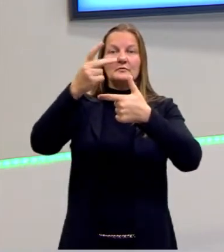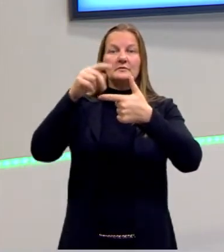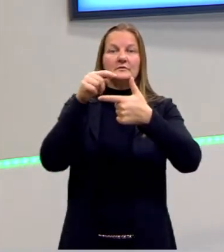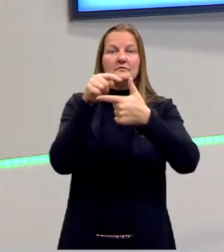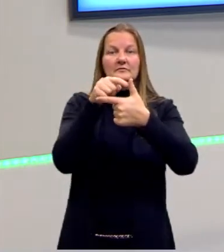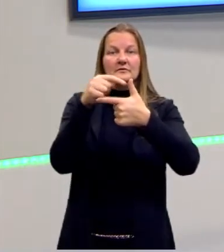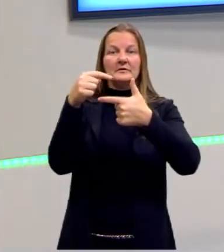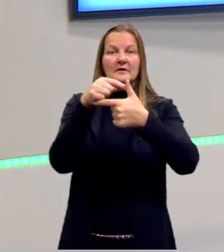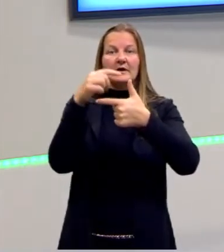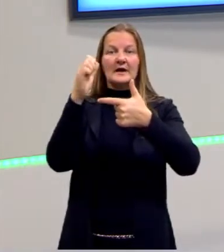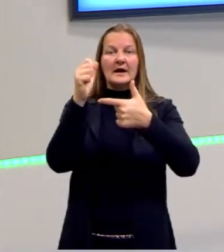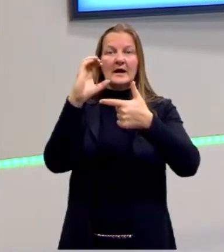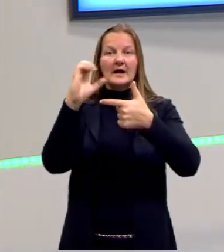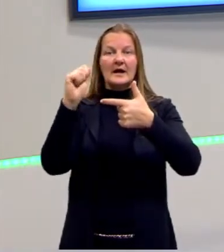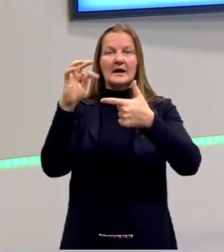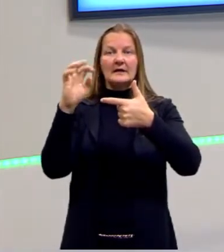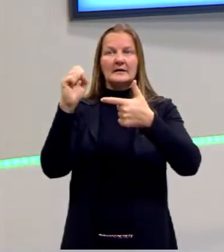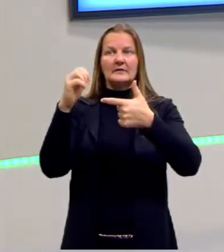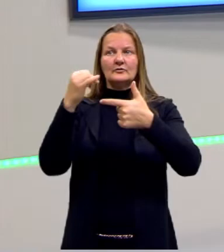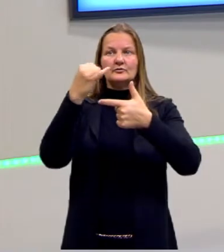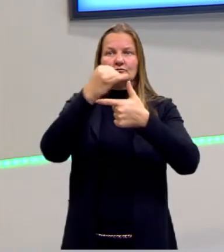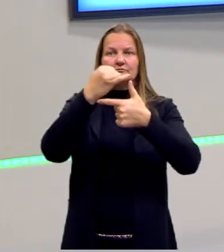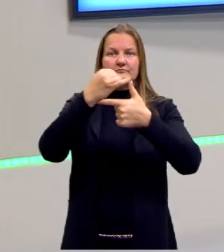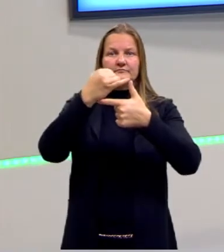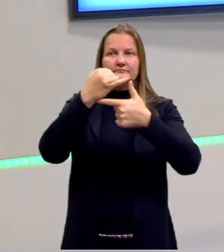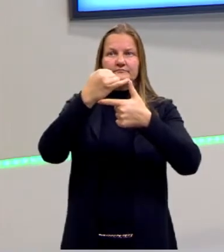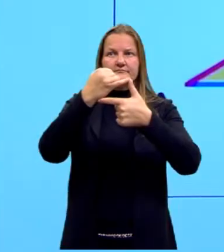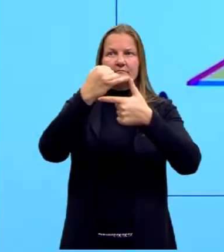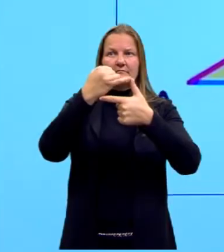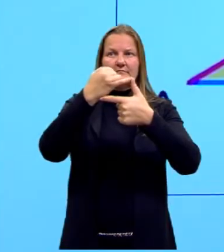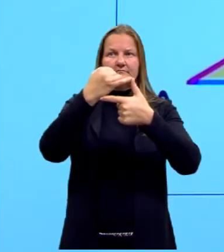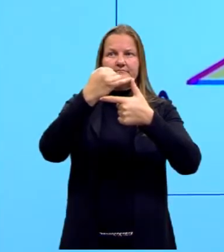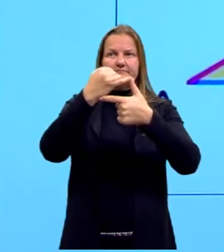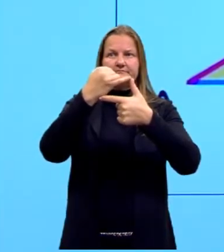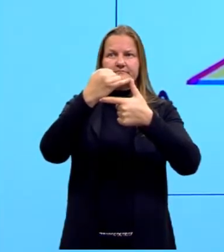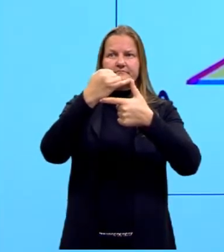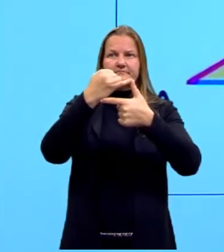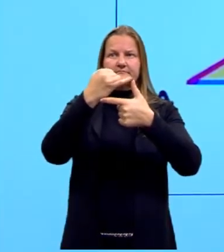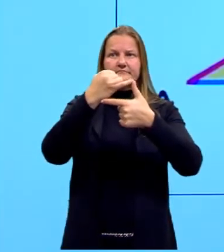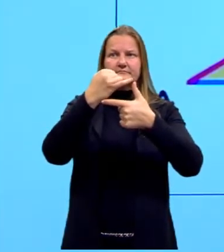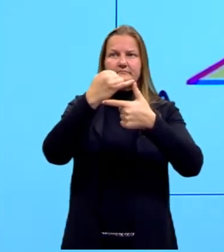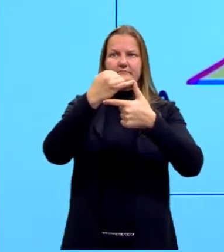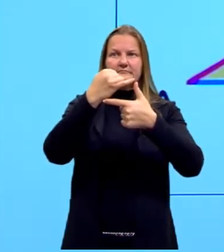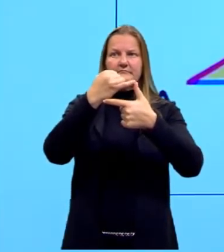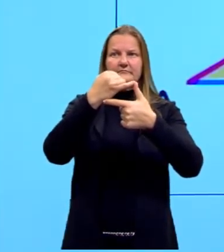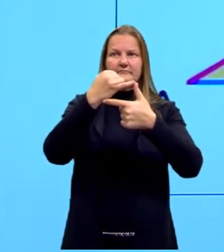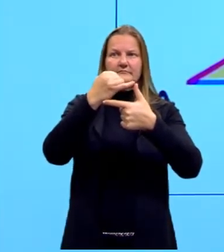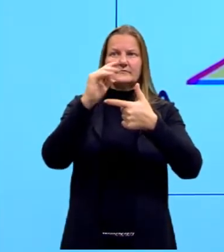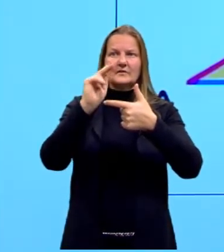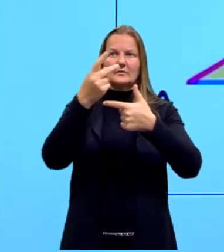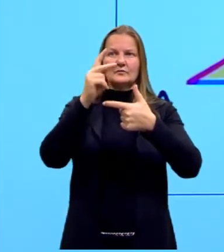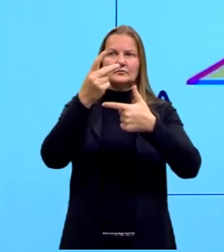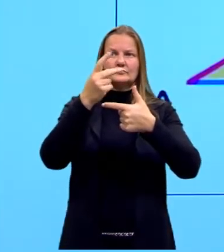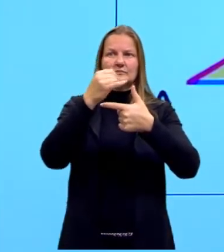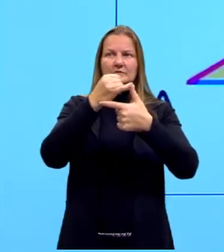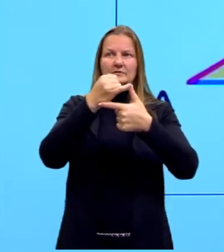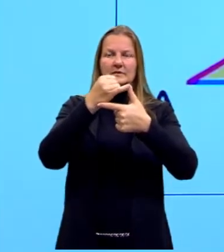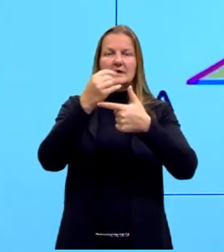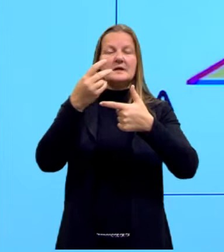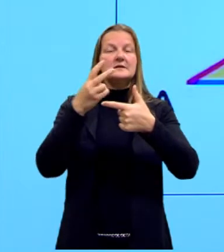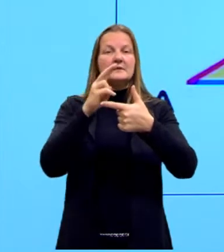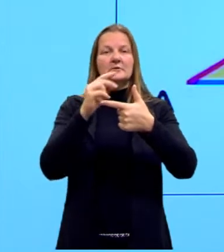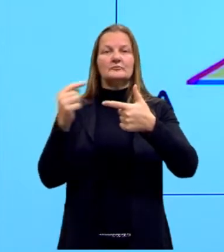Então, temos o nosso triângulo retângulo, a hipotenusa sendo sempre o lado oposto